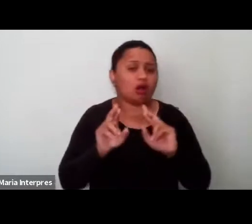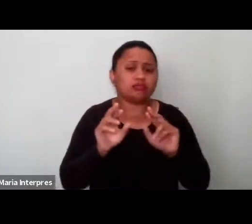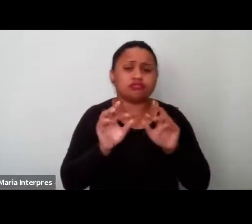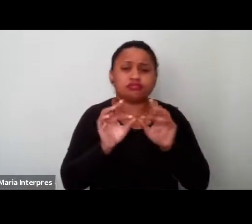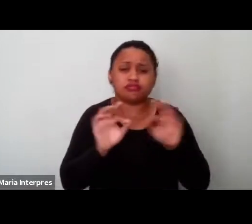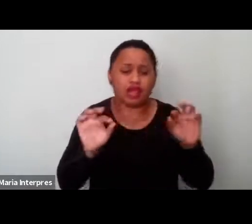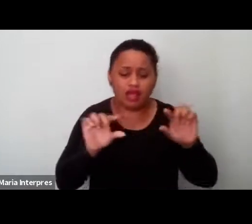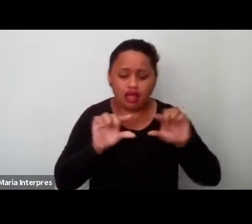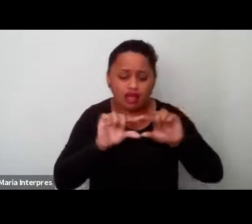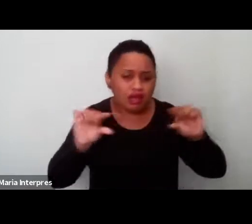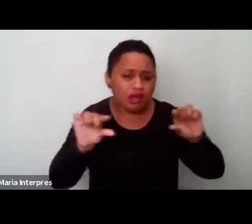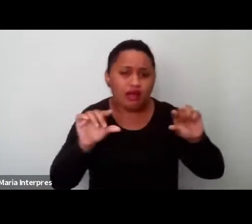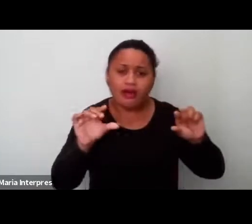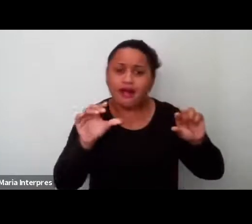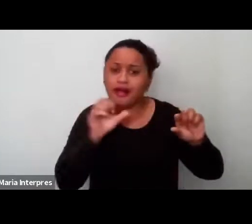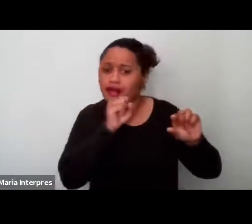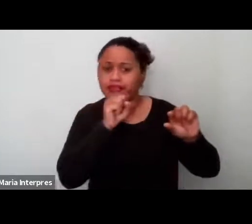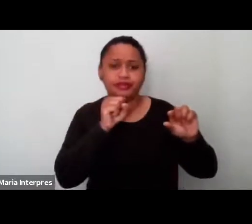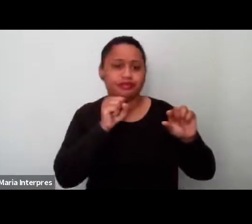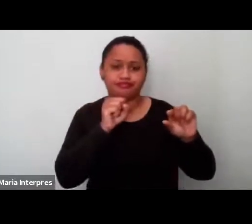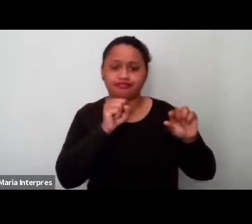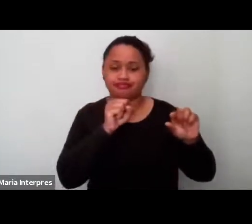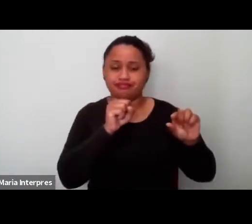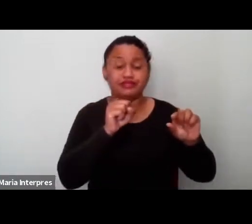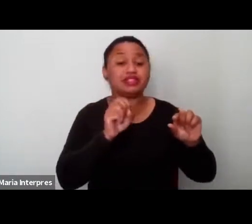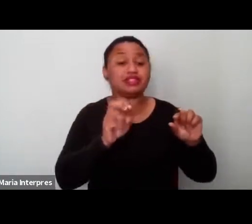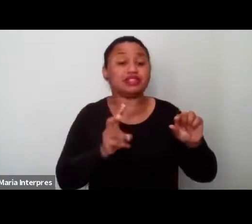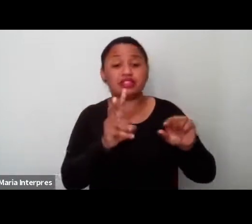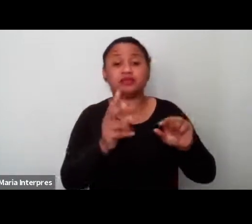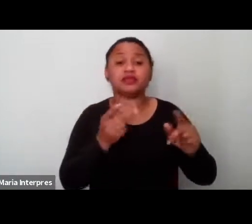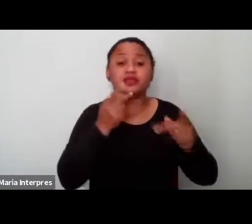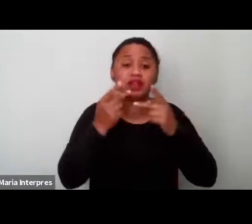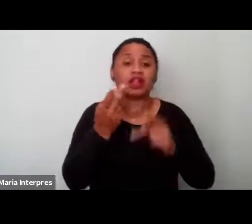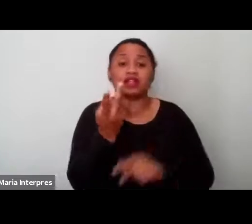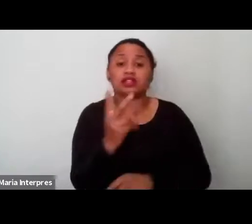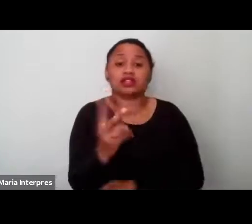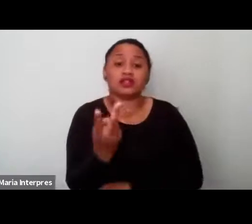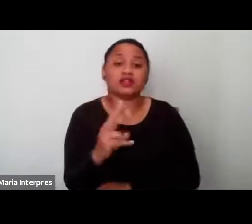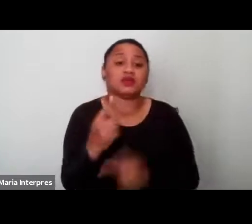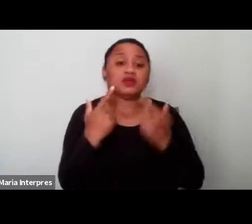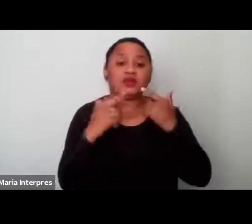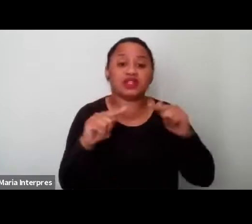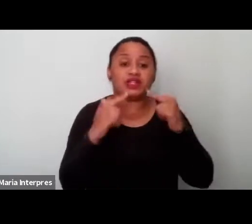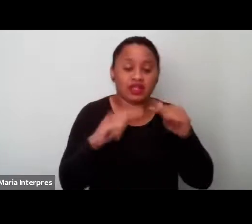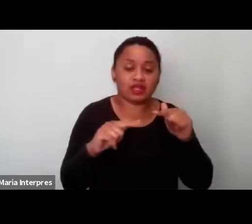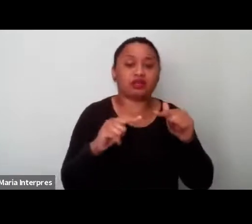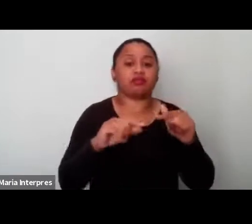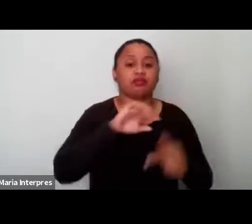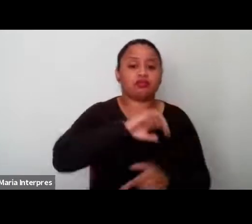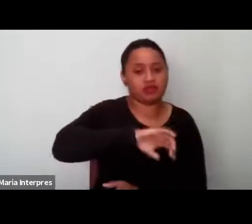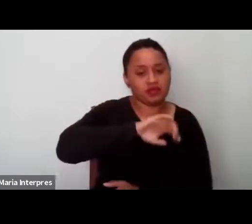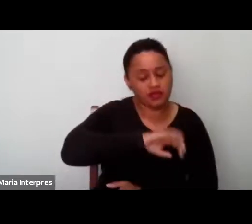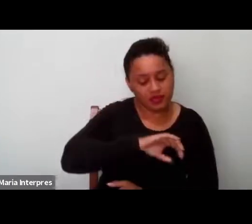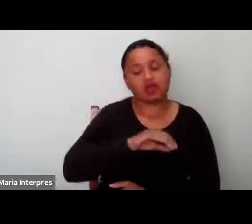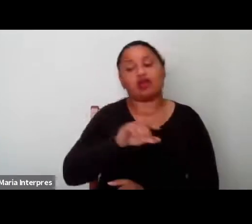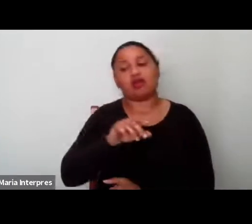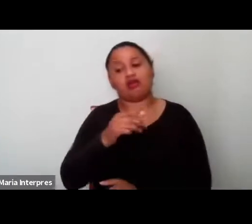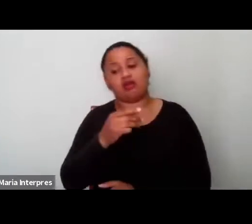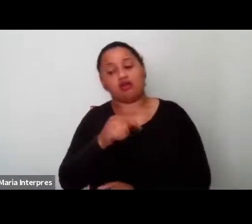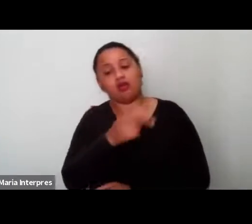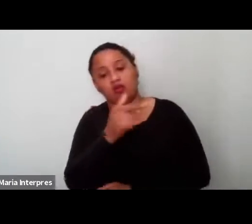e eles falaram o tempo inteiro, então, nos dois idiomas, tá, então, ora falavam em português, ora